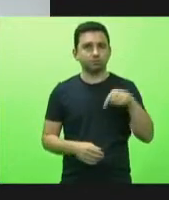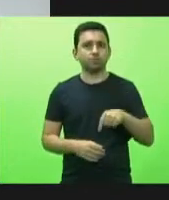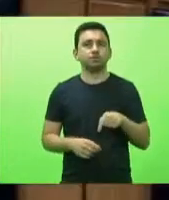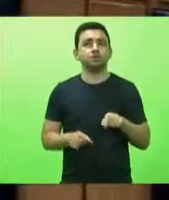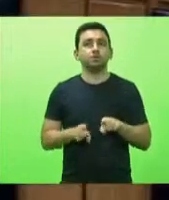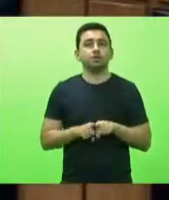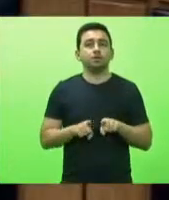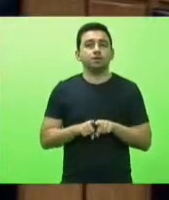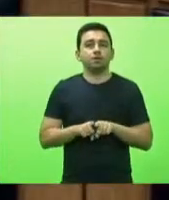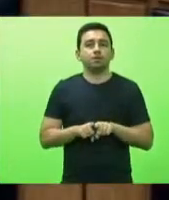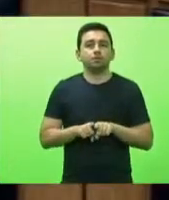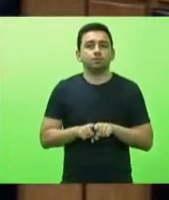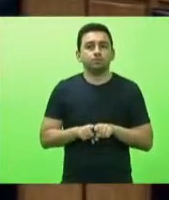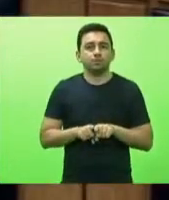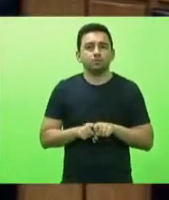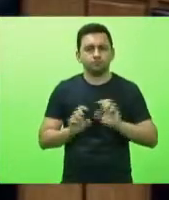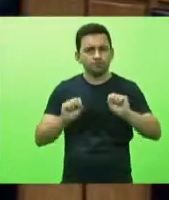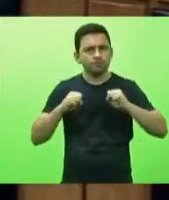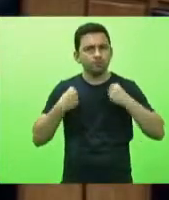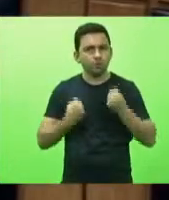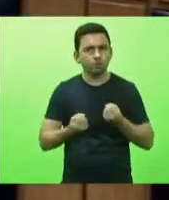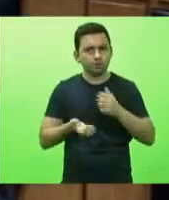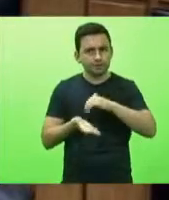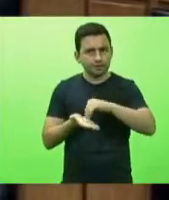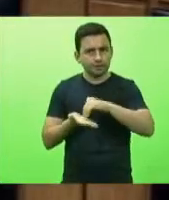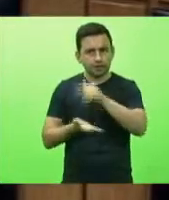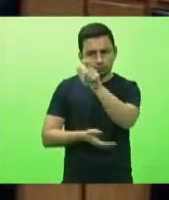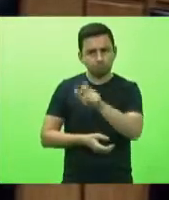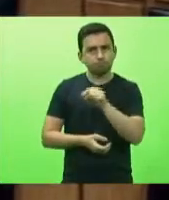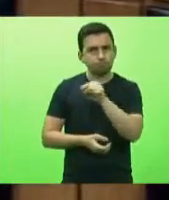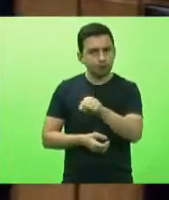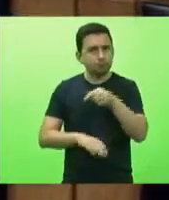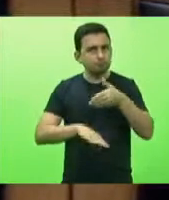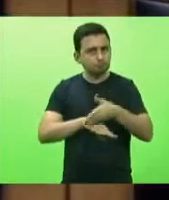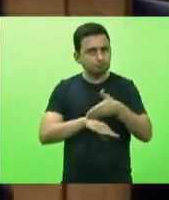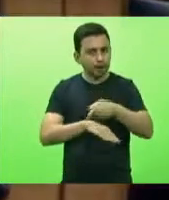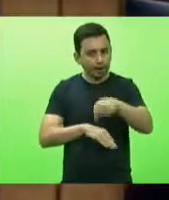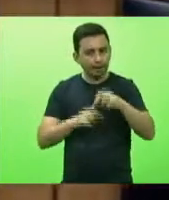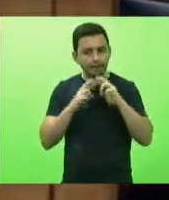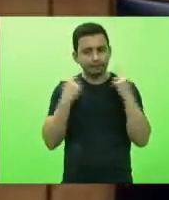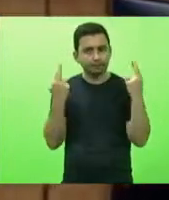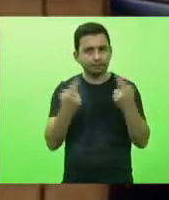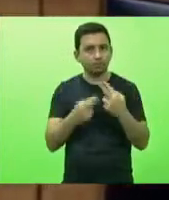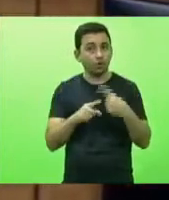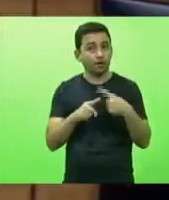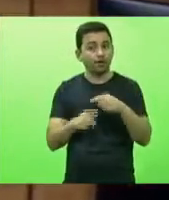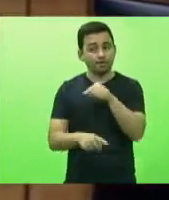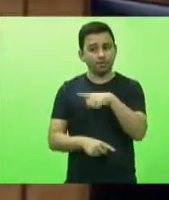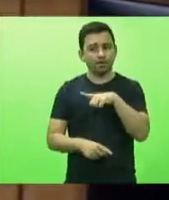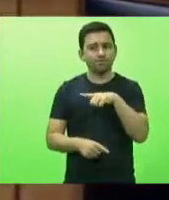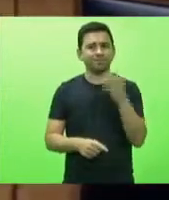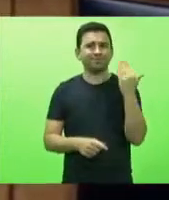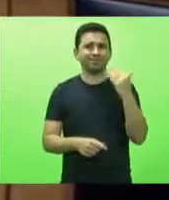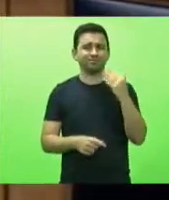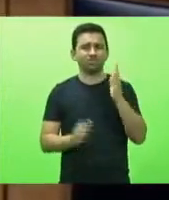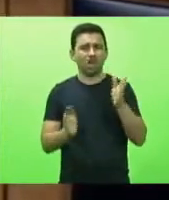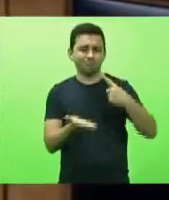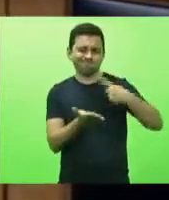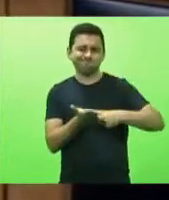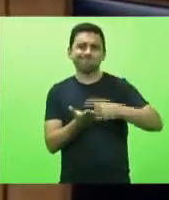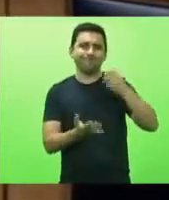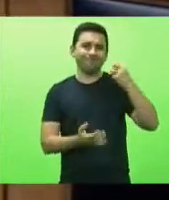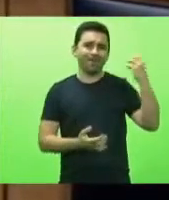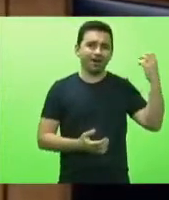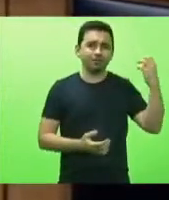o esforço que o secretário faz para participar da reunião já que tinha uma viagem agendada